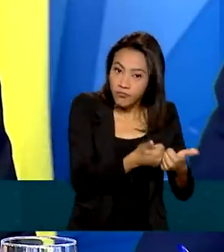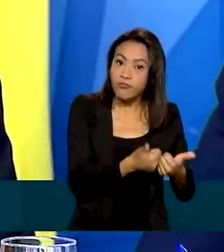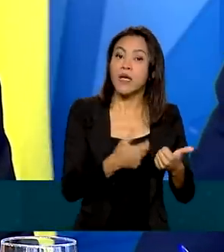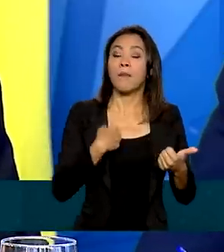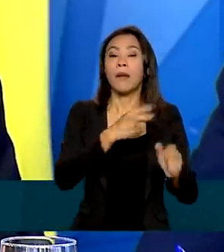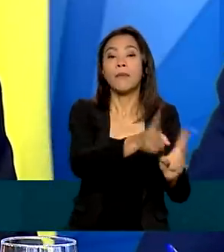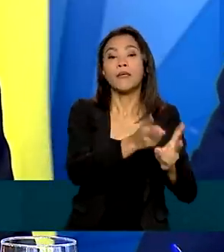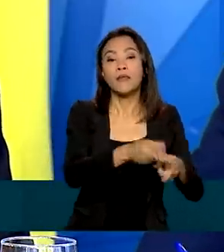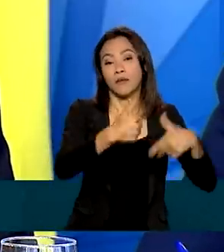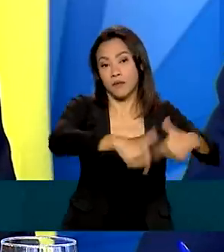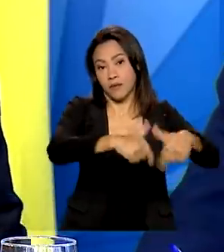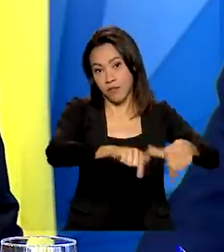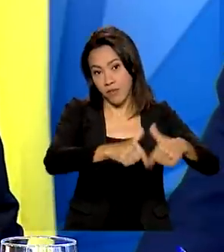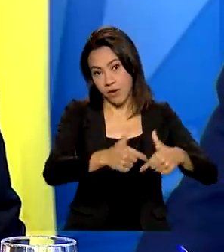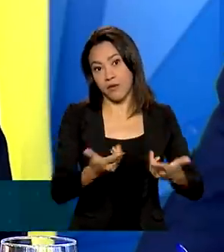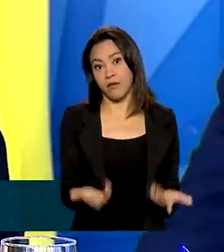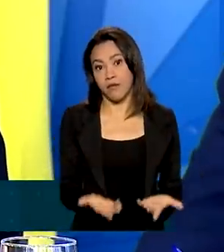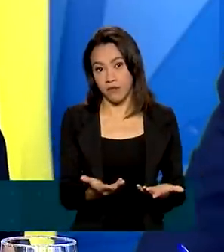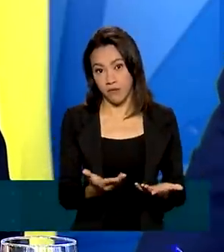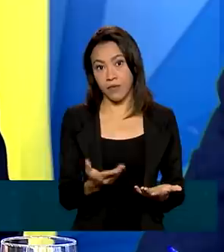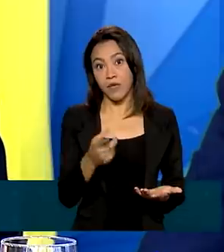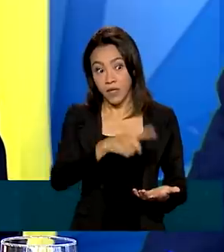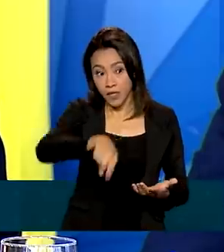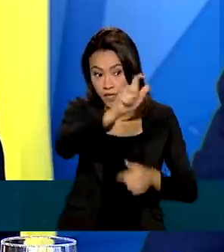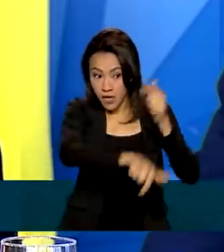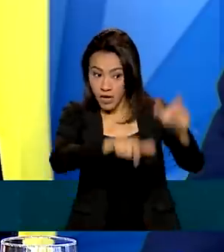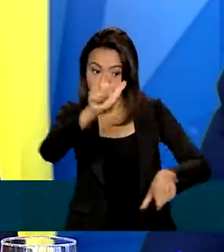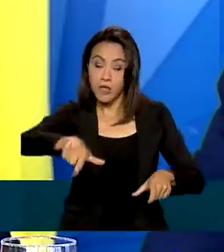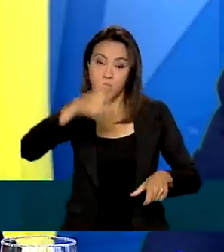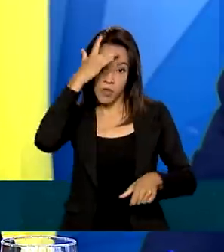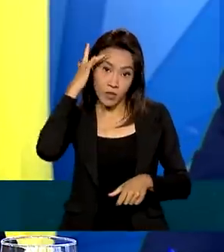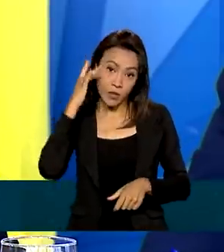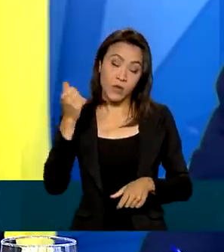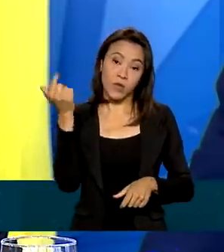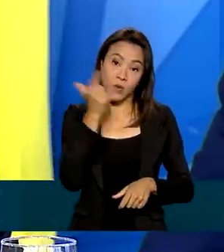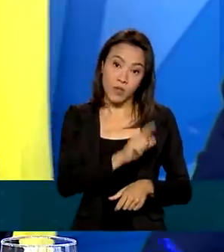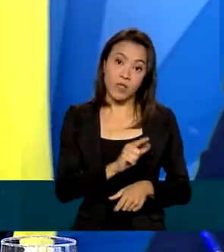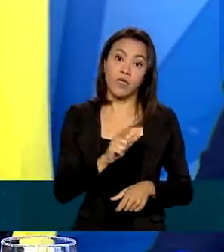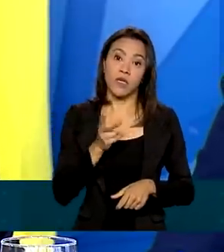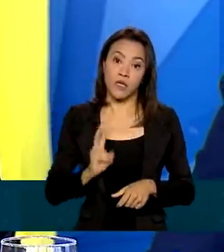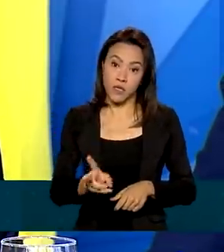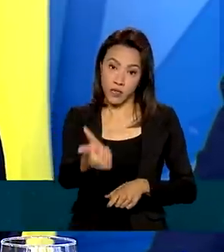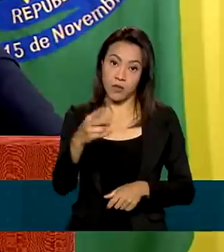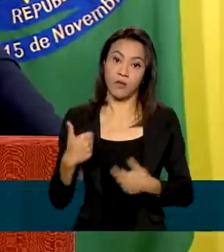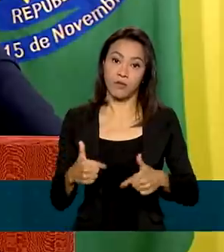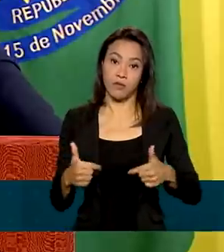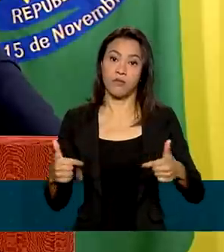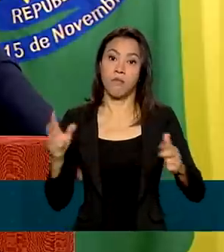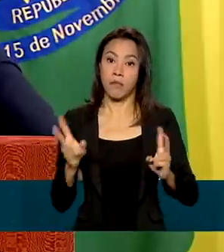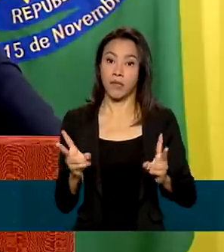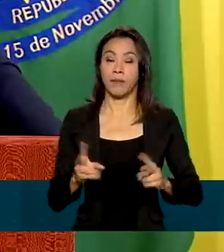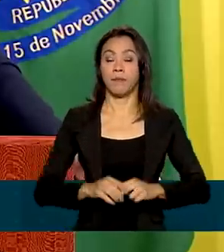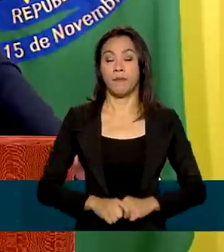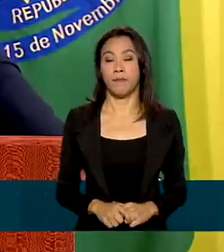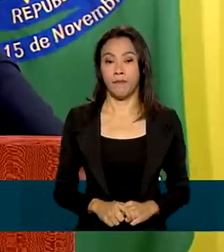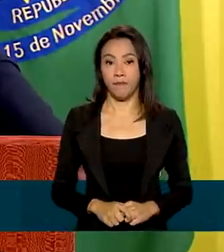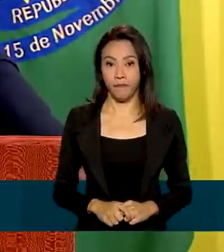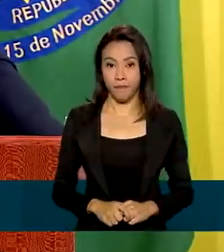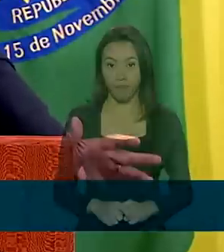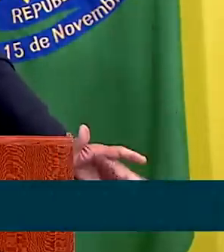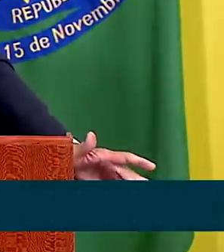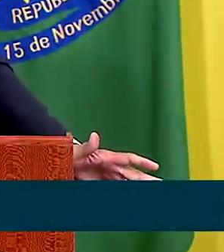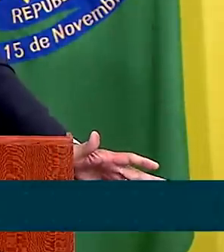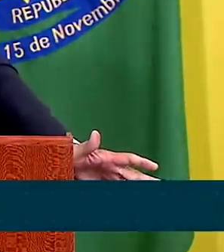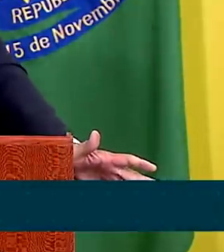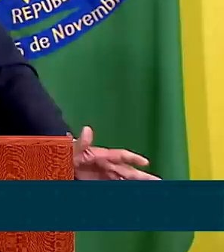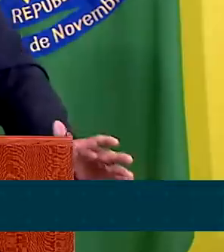empregos enquanto as pessoas têm o seu contrato de trabalho preservado. Lembro que nos anos